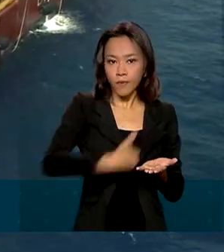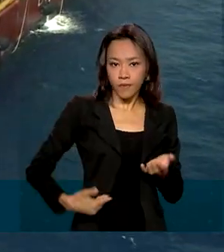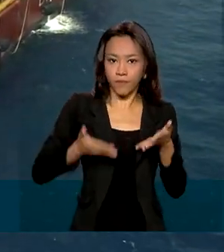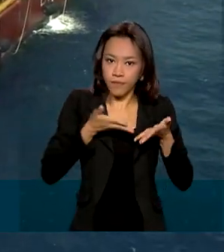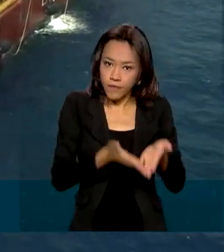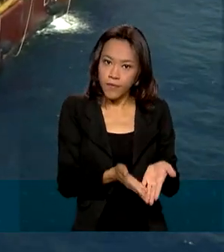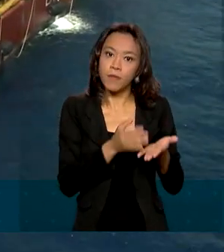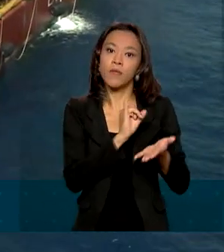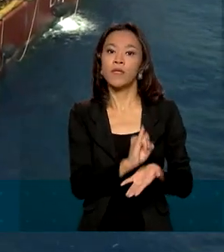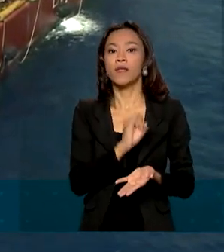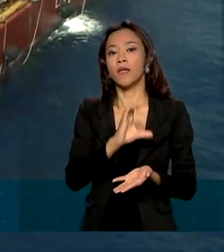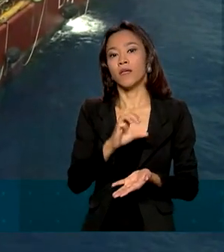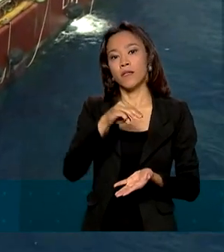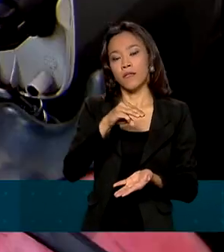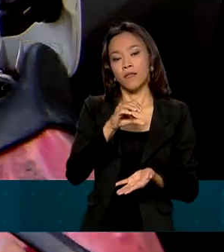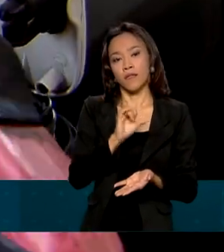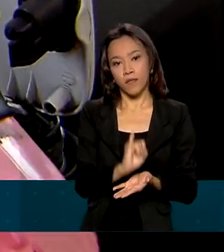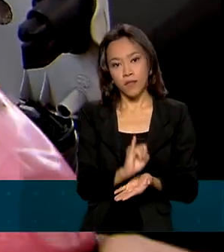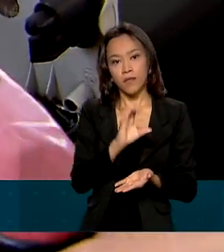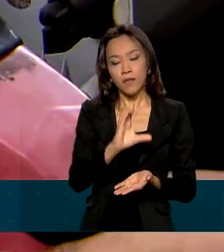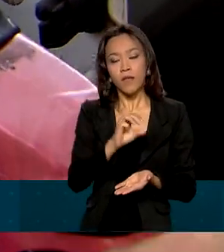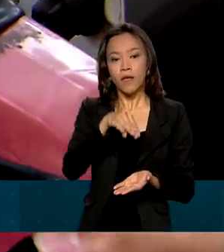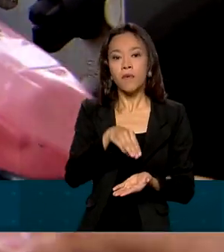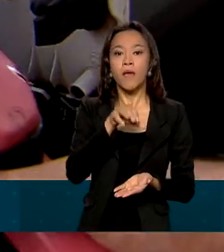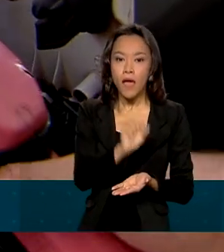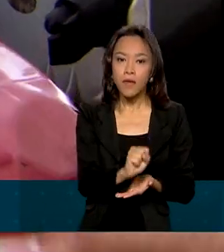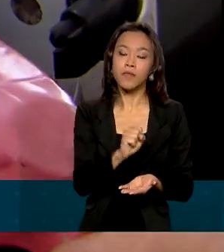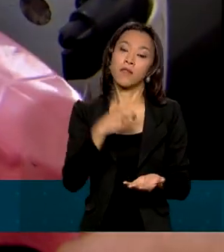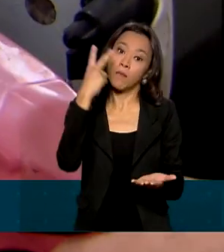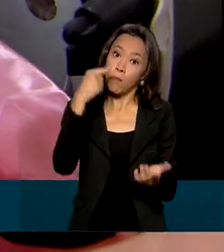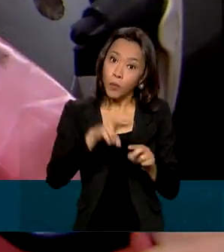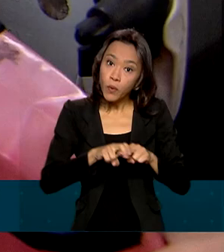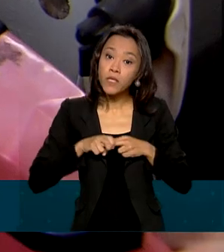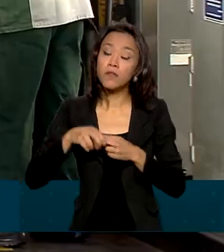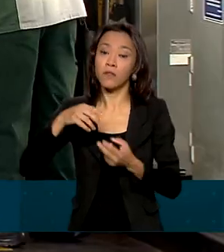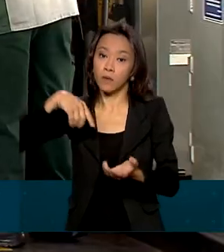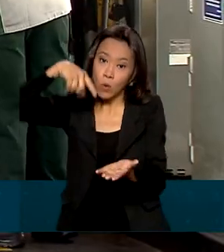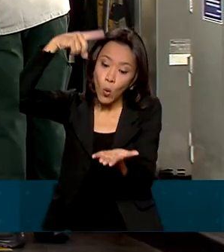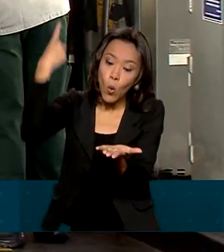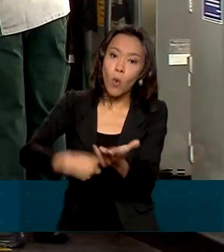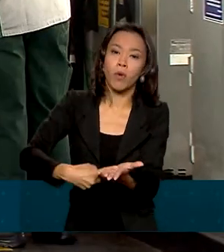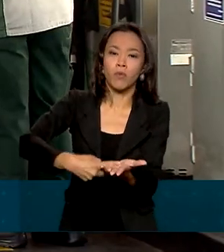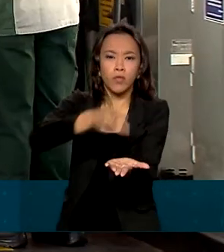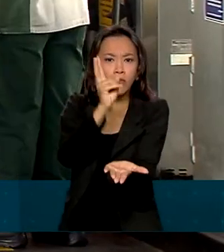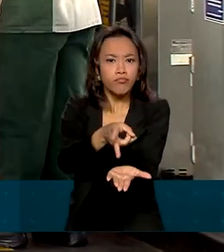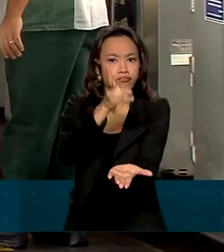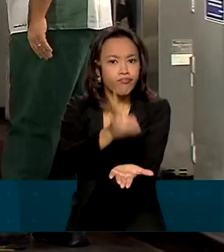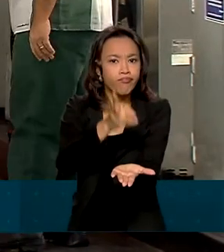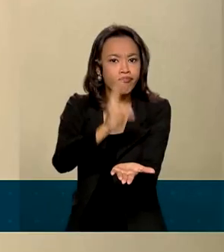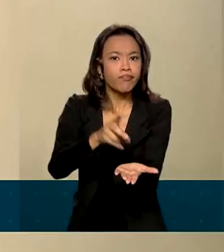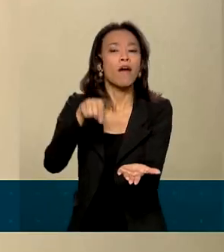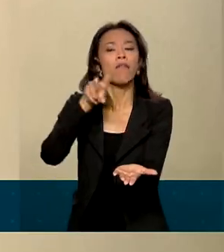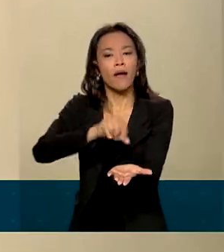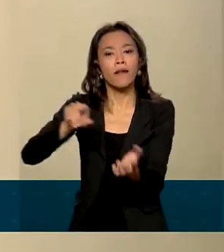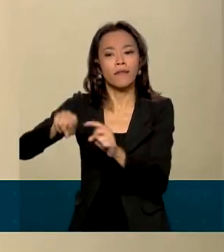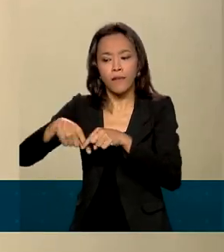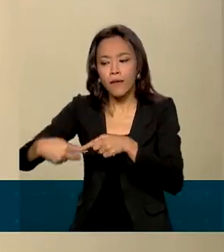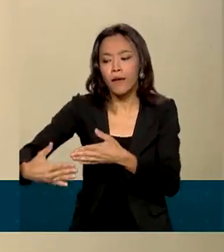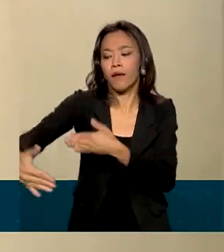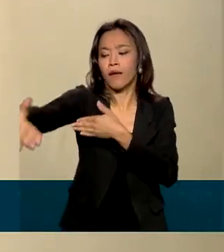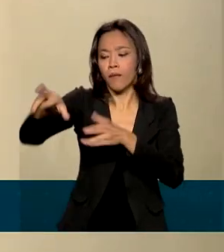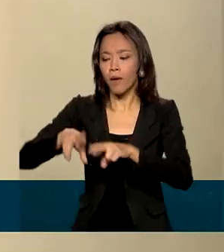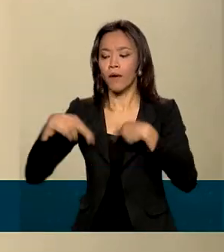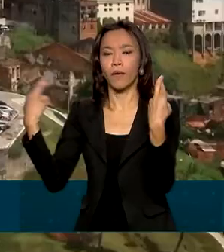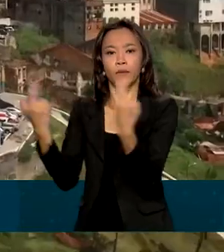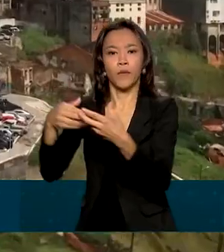lei propõe que esta alíquota fixa do ICMS sobre os combustíveis vai ser definida pelo Conselho Nacional de Política